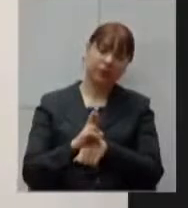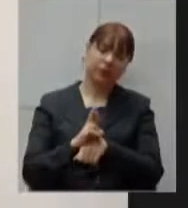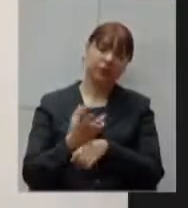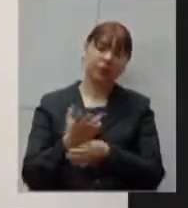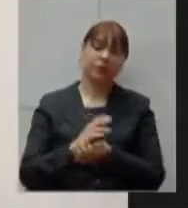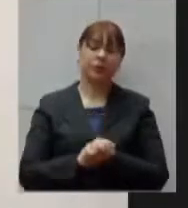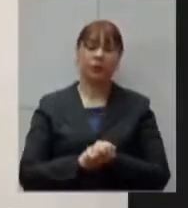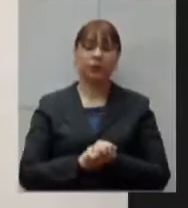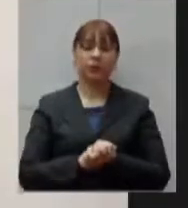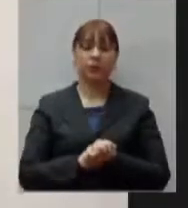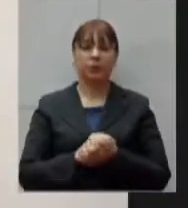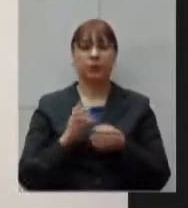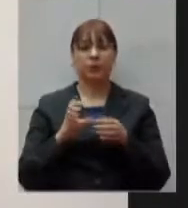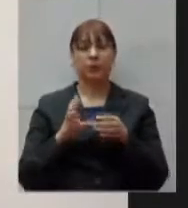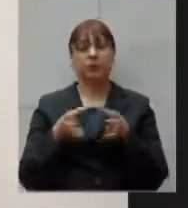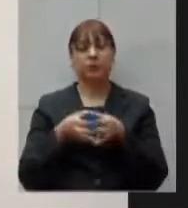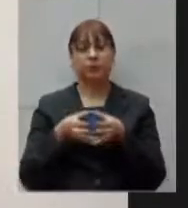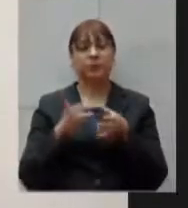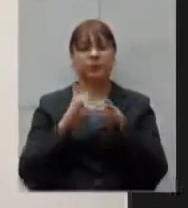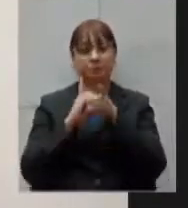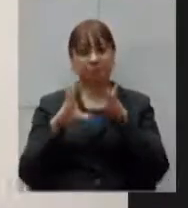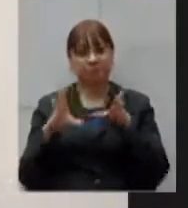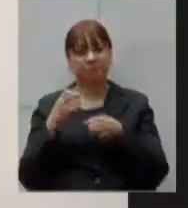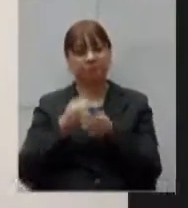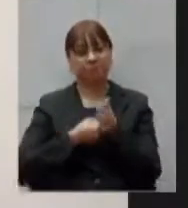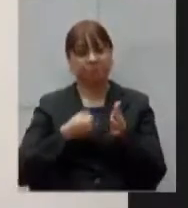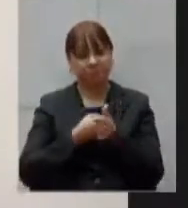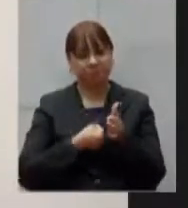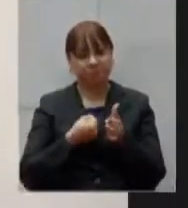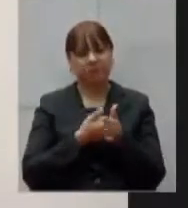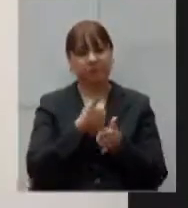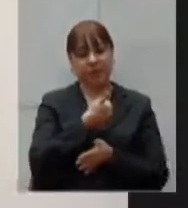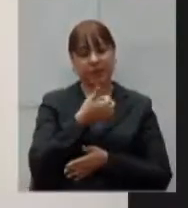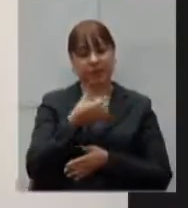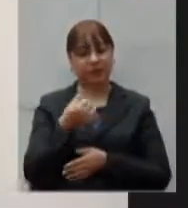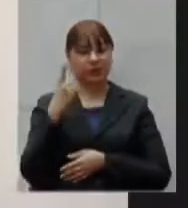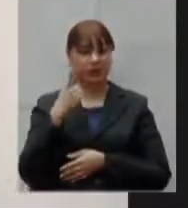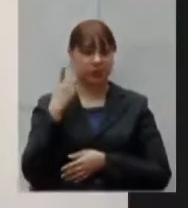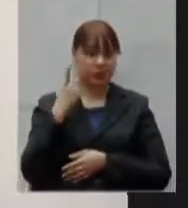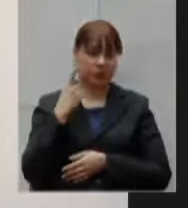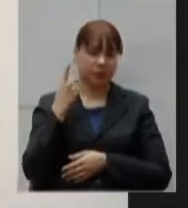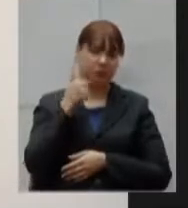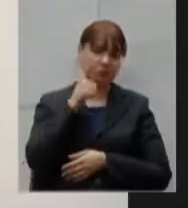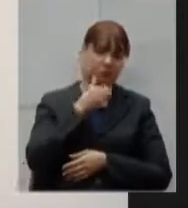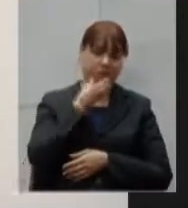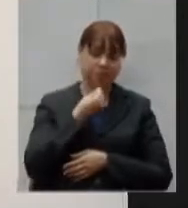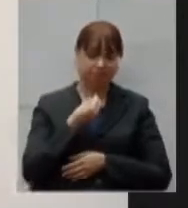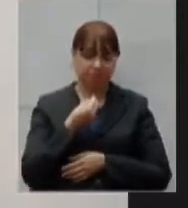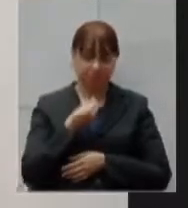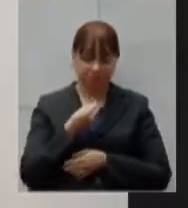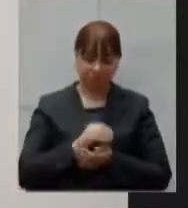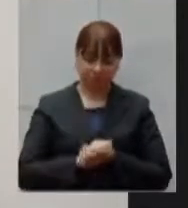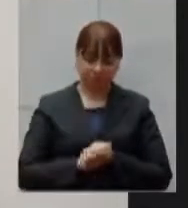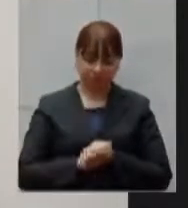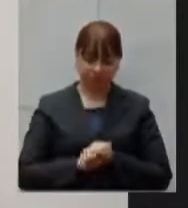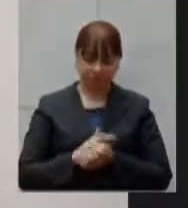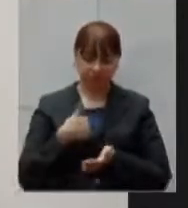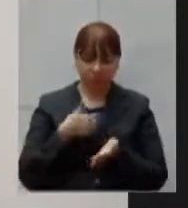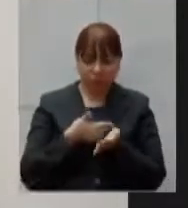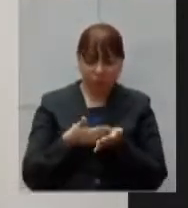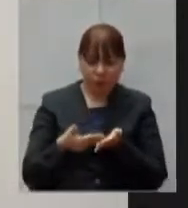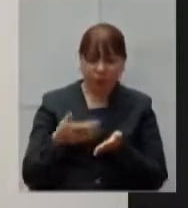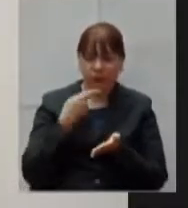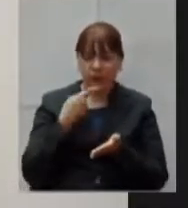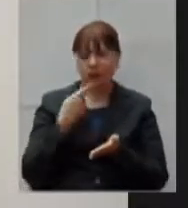luta portanto 16 deputadas e deputados são várias questões mas eu vou iniciar